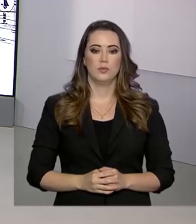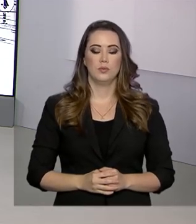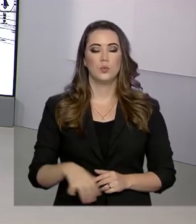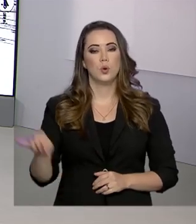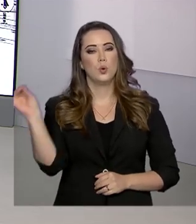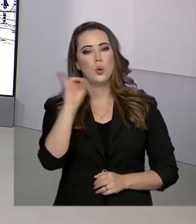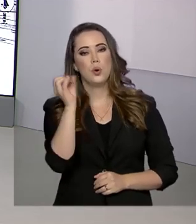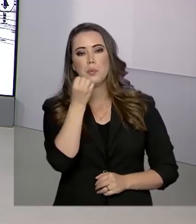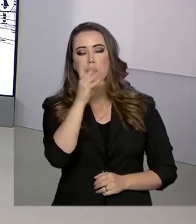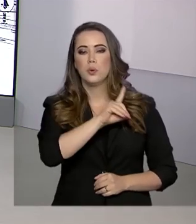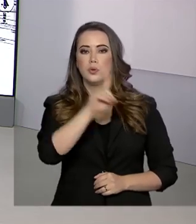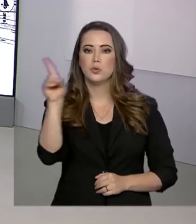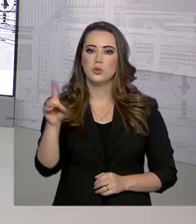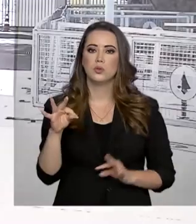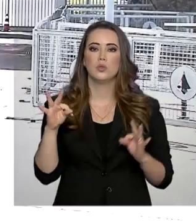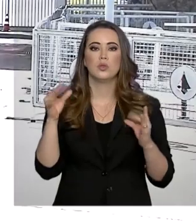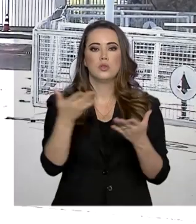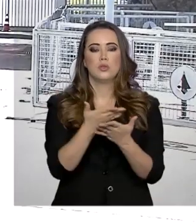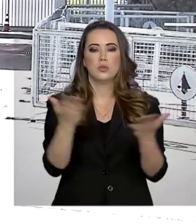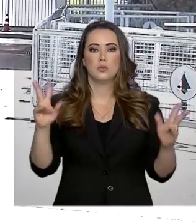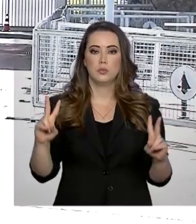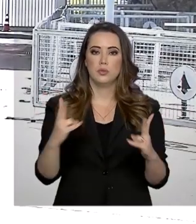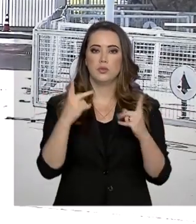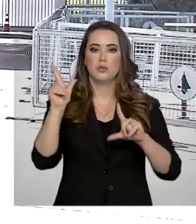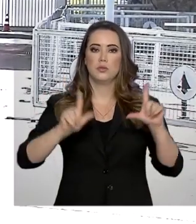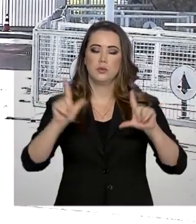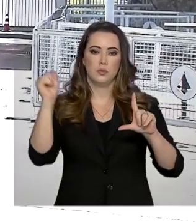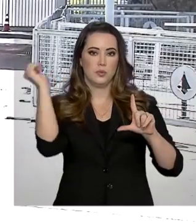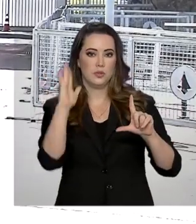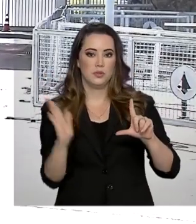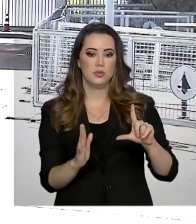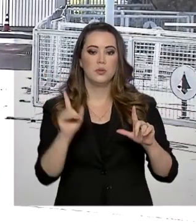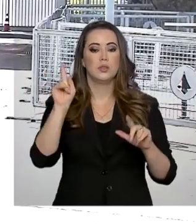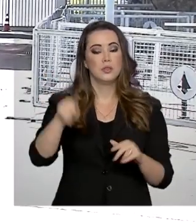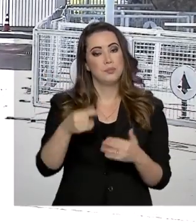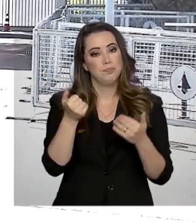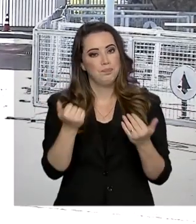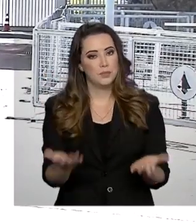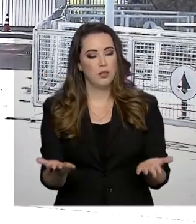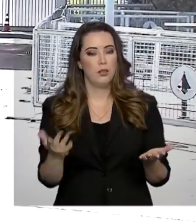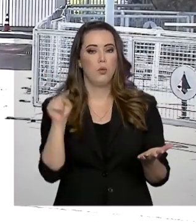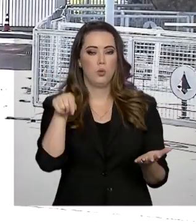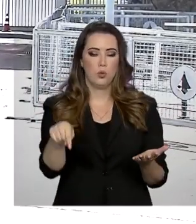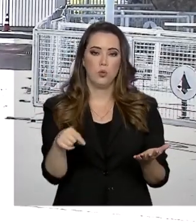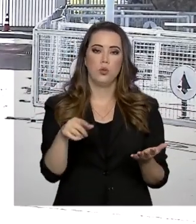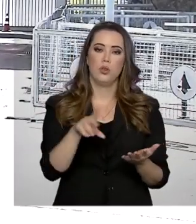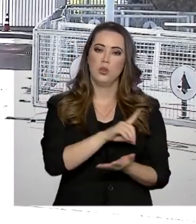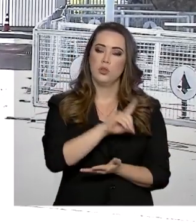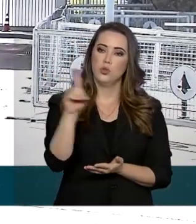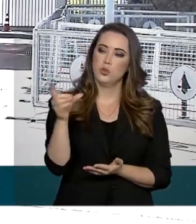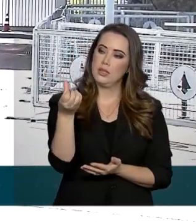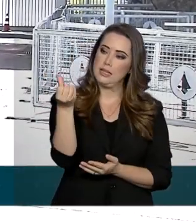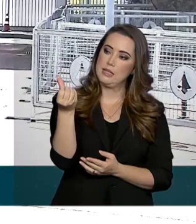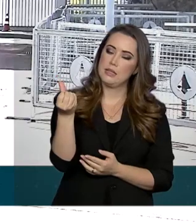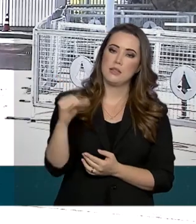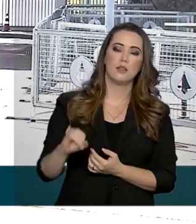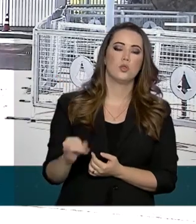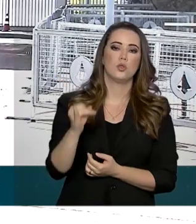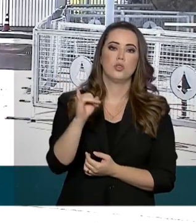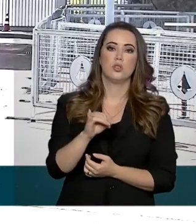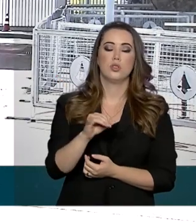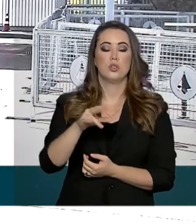Oi Renata, bom dia pra você, bom dia pra você que acompanha a TV Brasil. É isso mesmo, como você disse, a partir do dia 6 de janeiro,